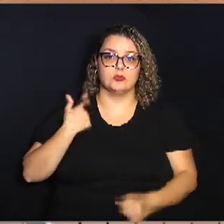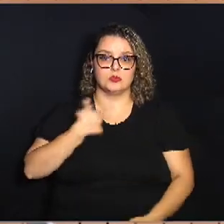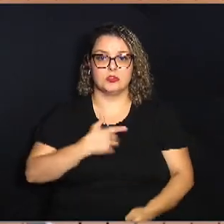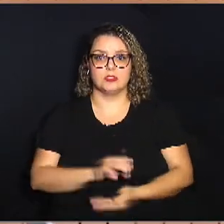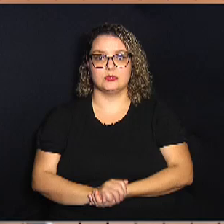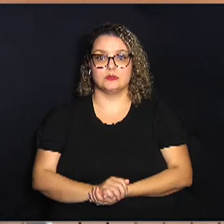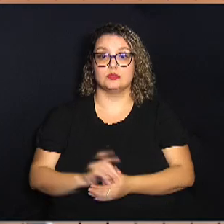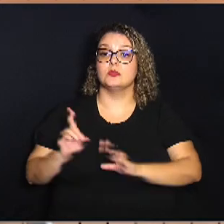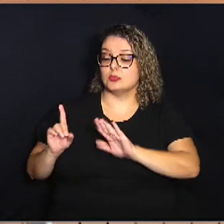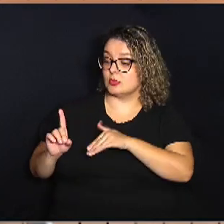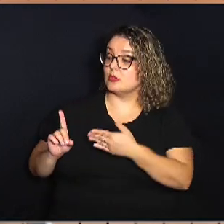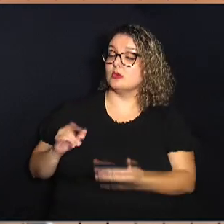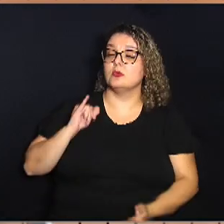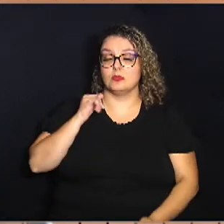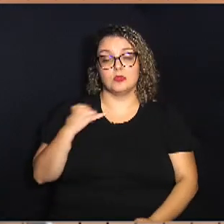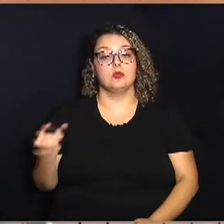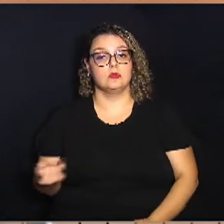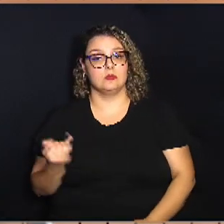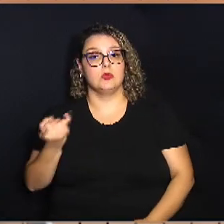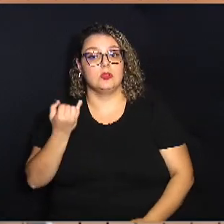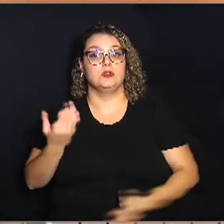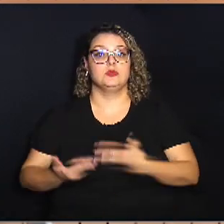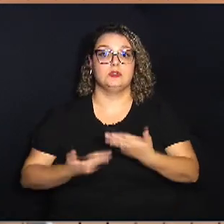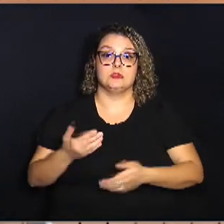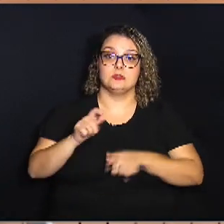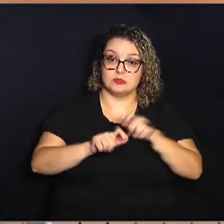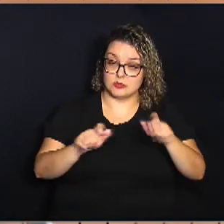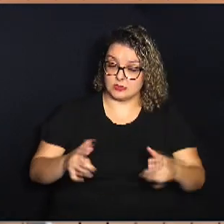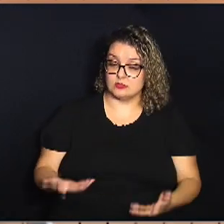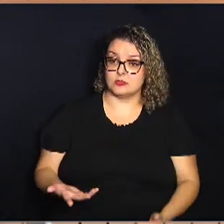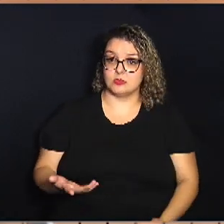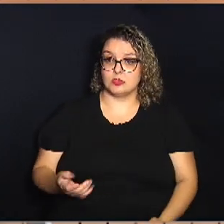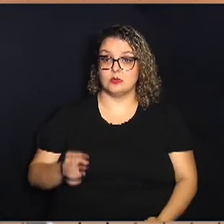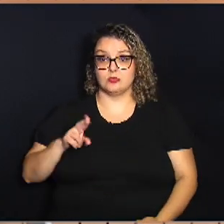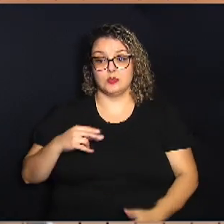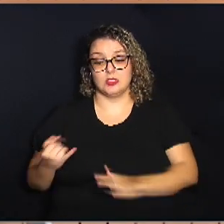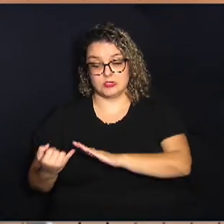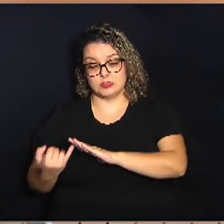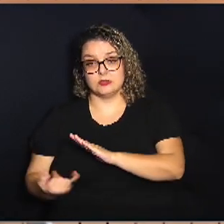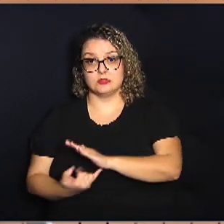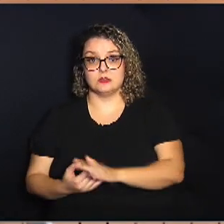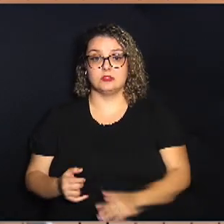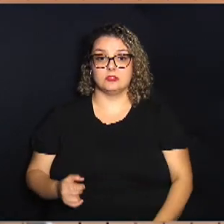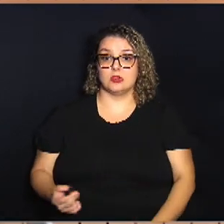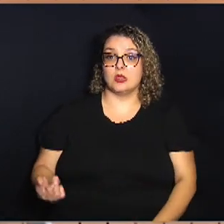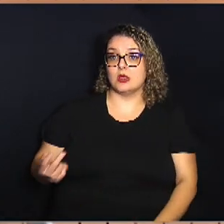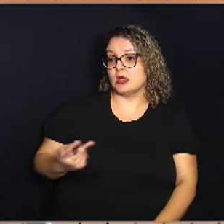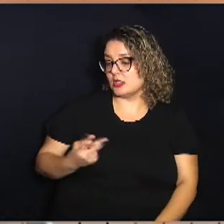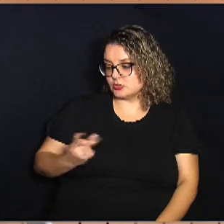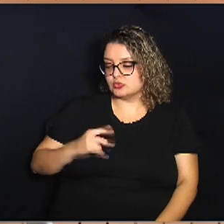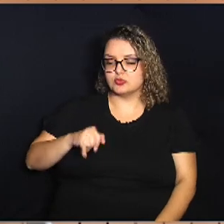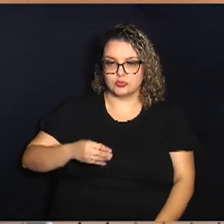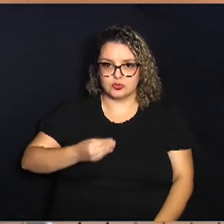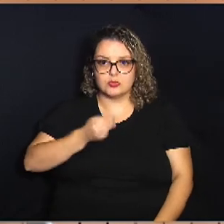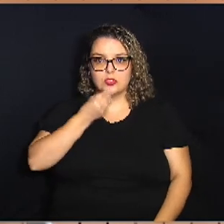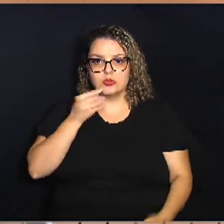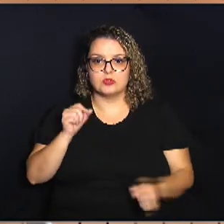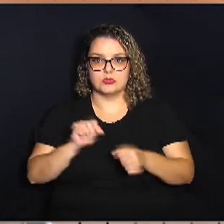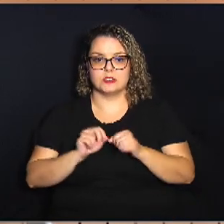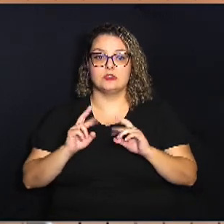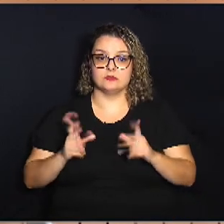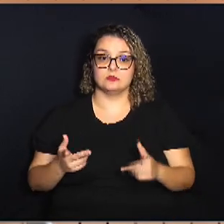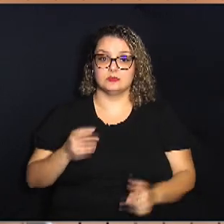homenageado citou a importância de servir ao próximo por meio das entidades Ambas as oportunidades de fazer diferença